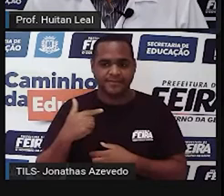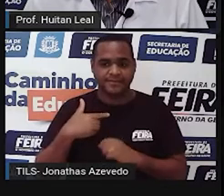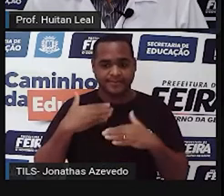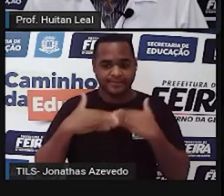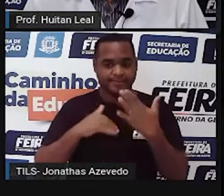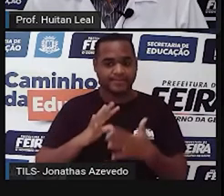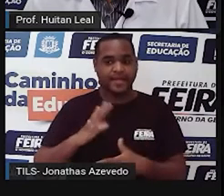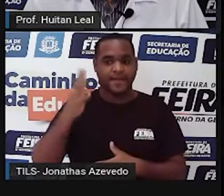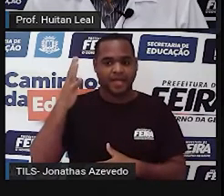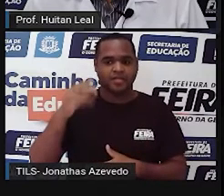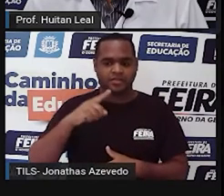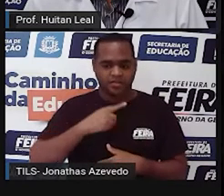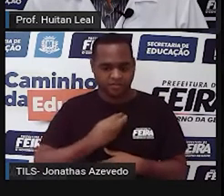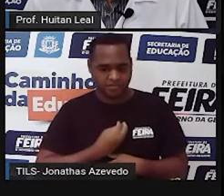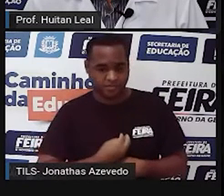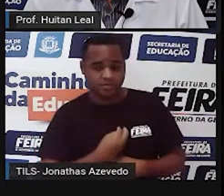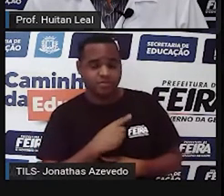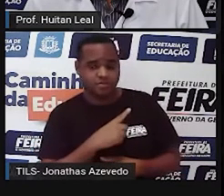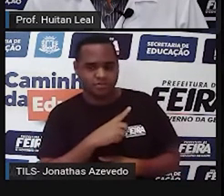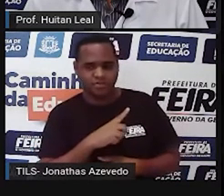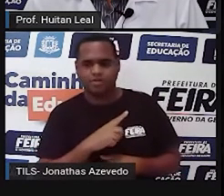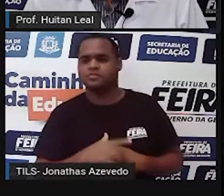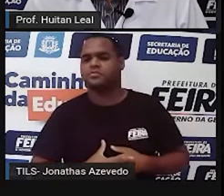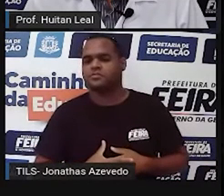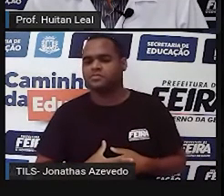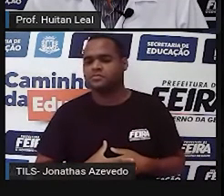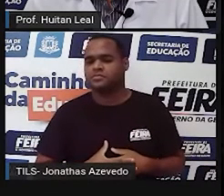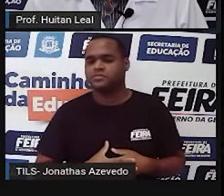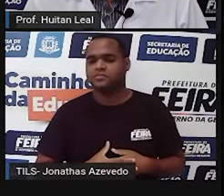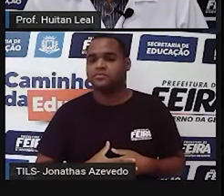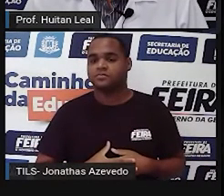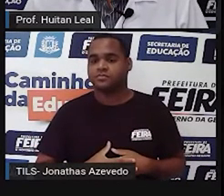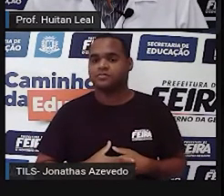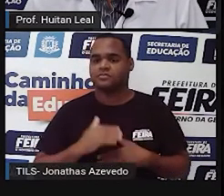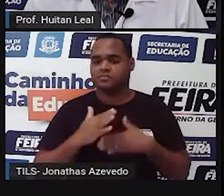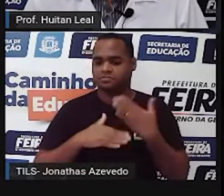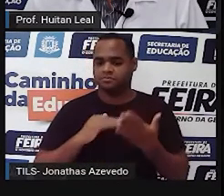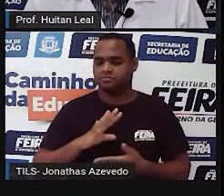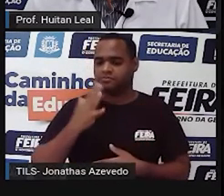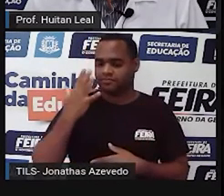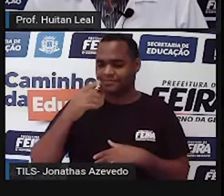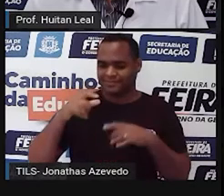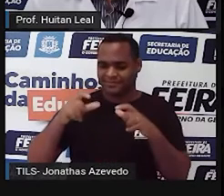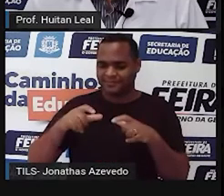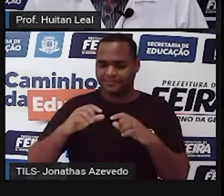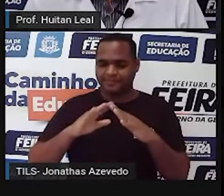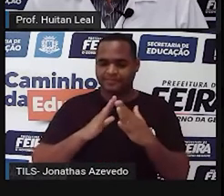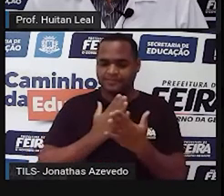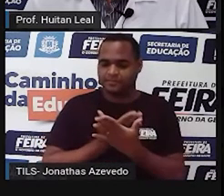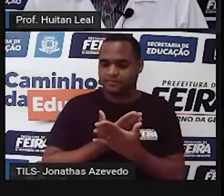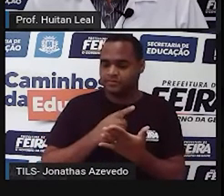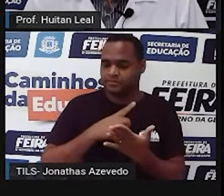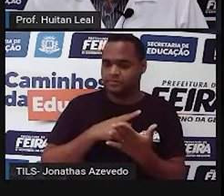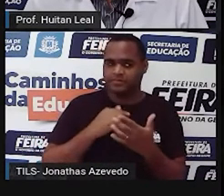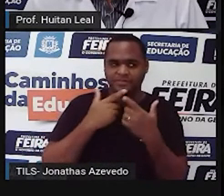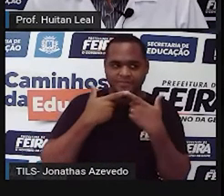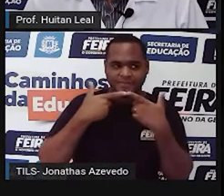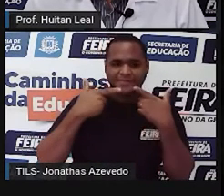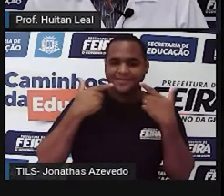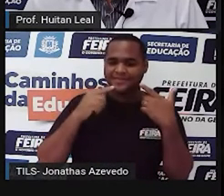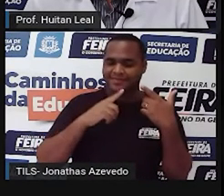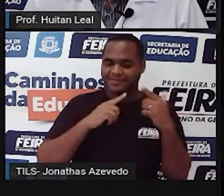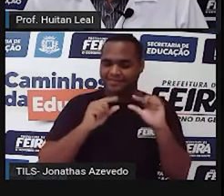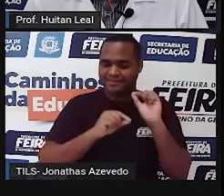desaparecido dentro dele mesmo. Um vulto, um espectro na porta da escola. Com um sorriso inocente